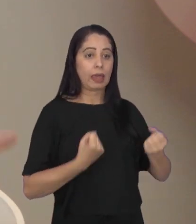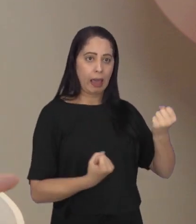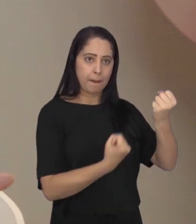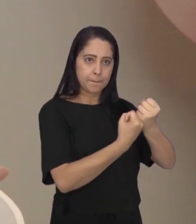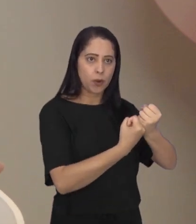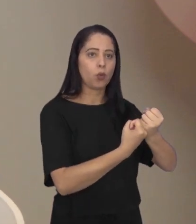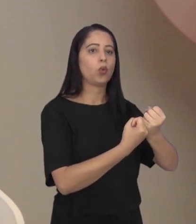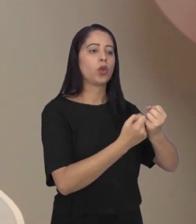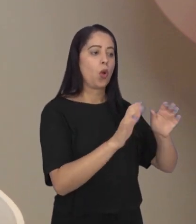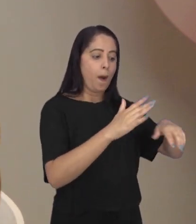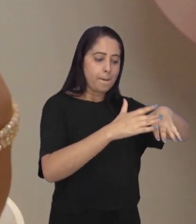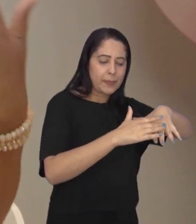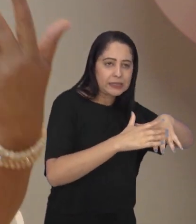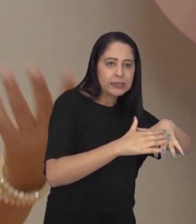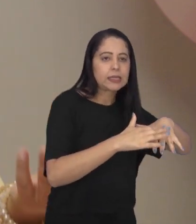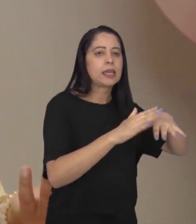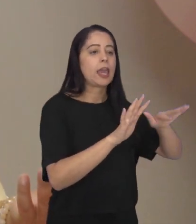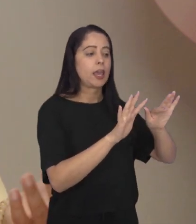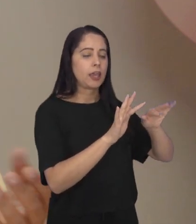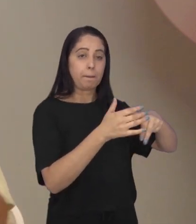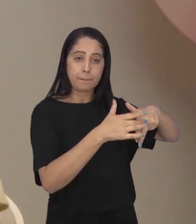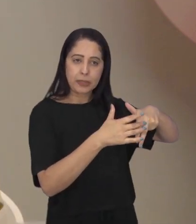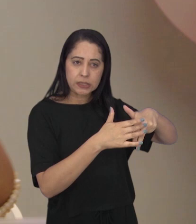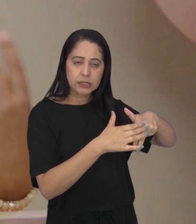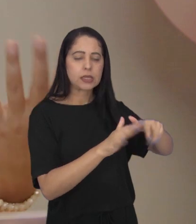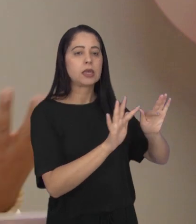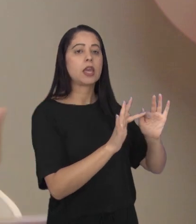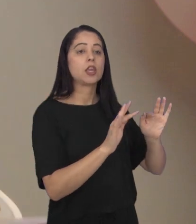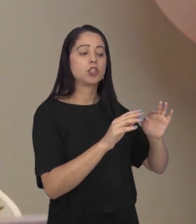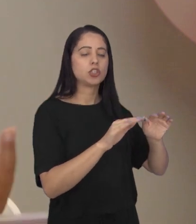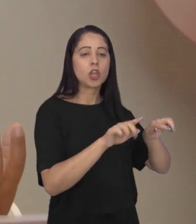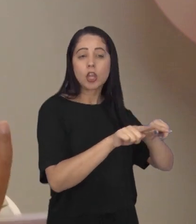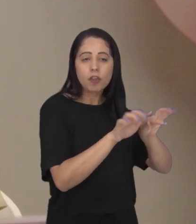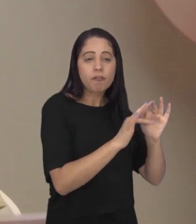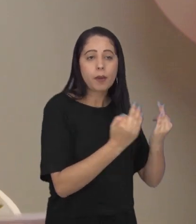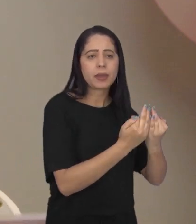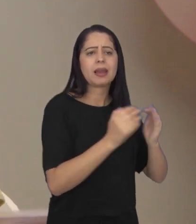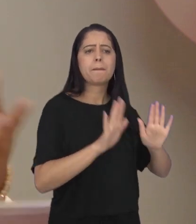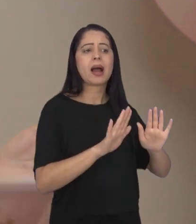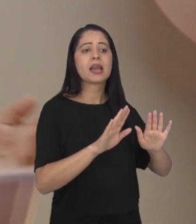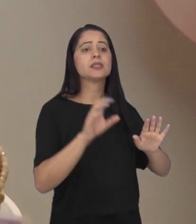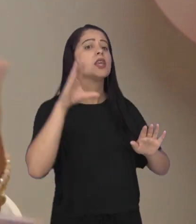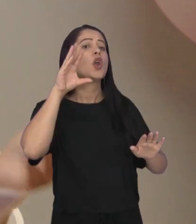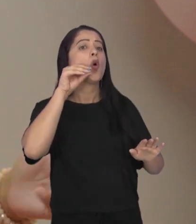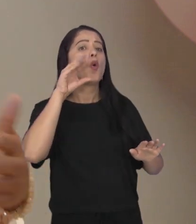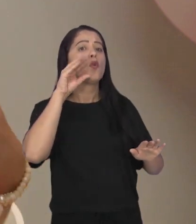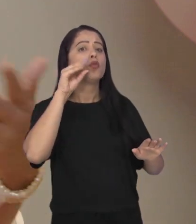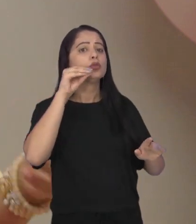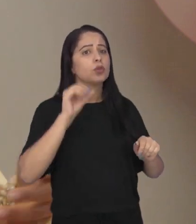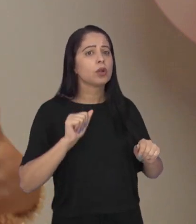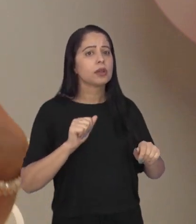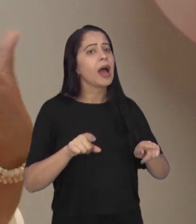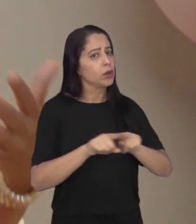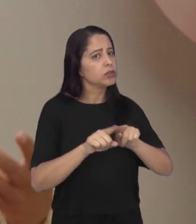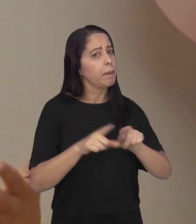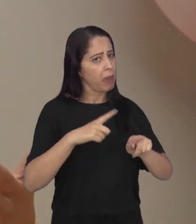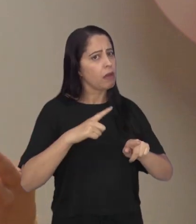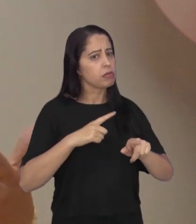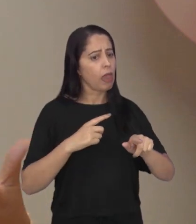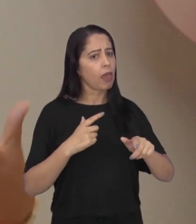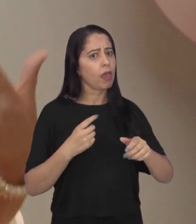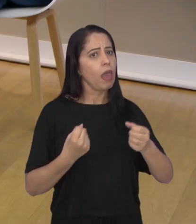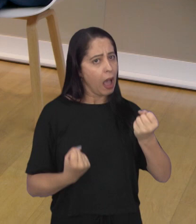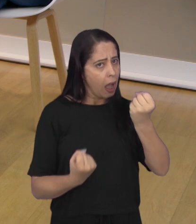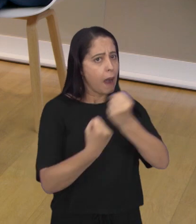pacientes que estão internados e os familiares, mas e os colaboradores do hospital? Porque imagino que são situações de emergência o tempo